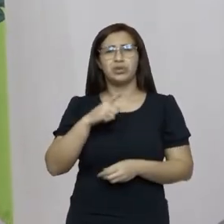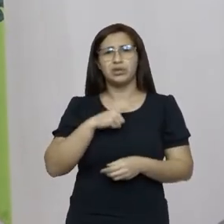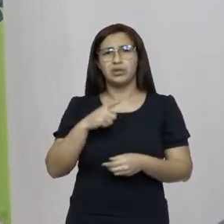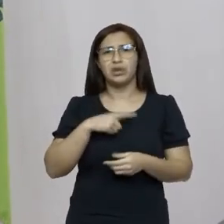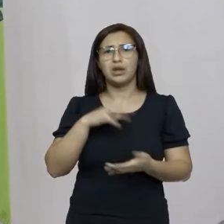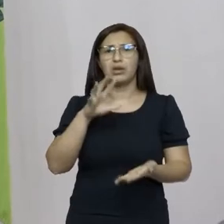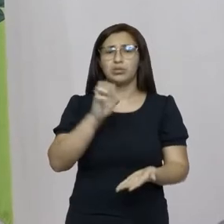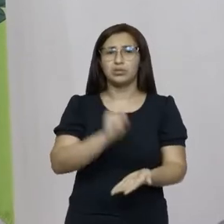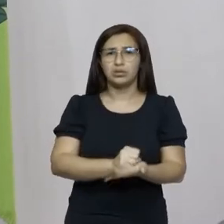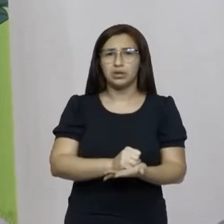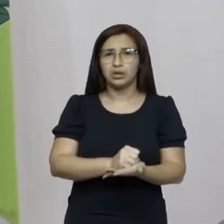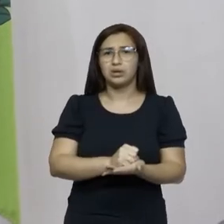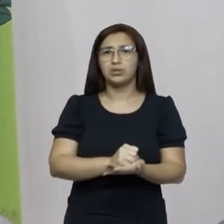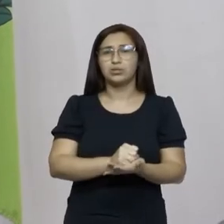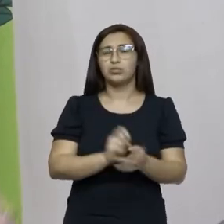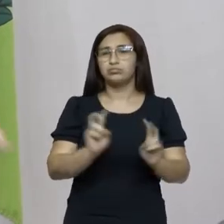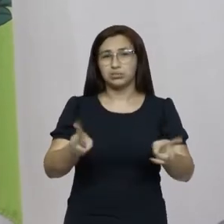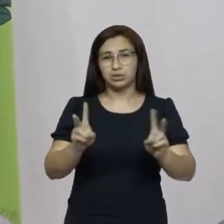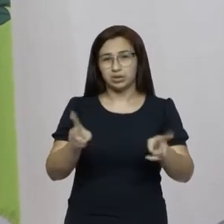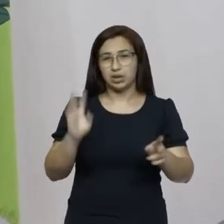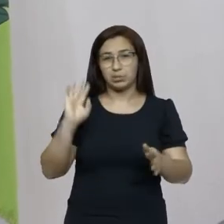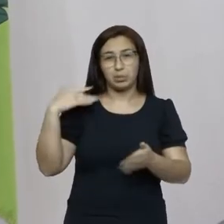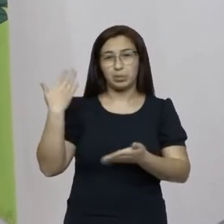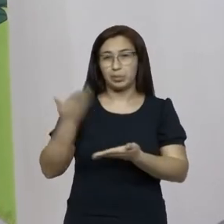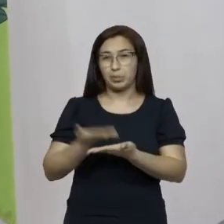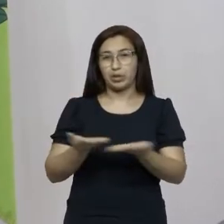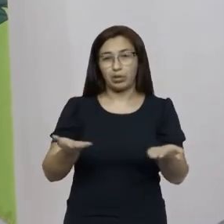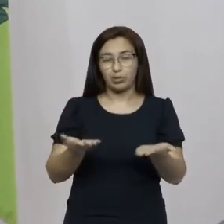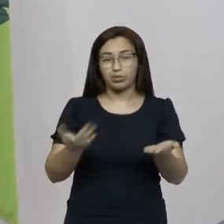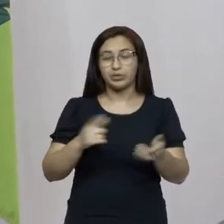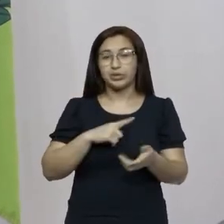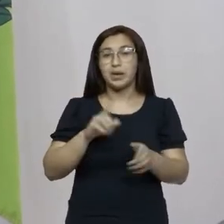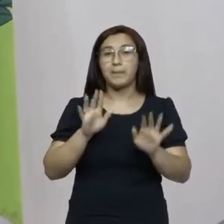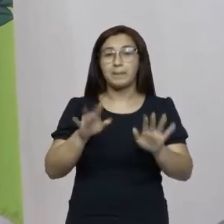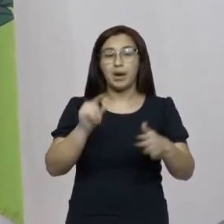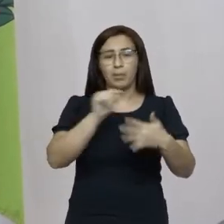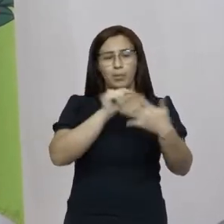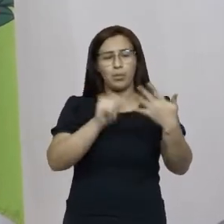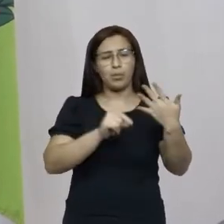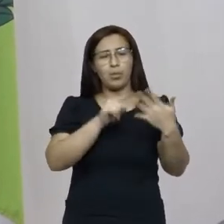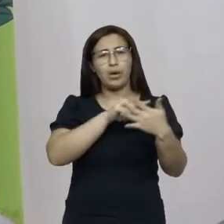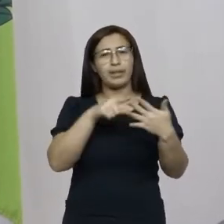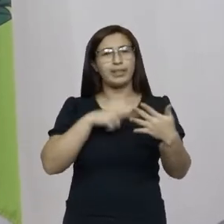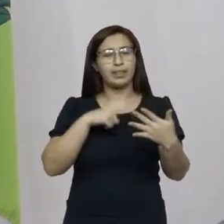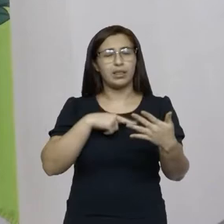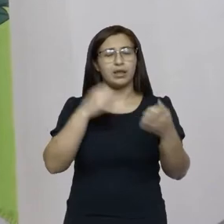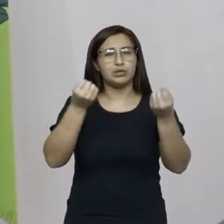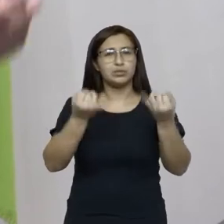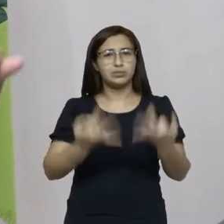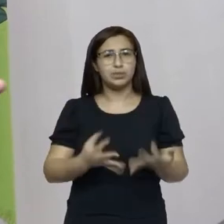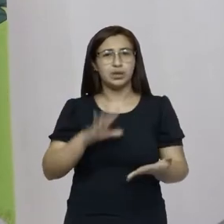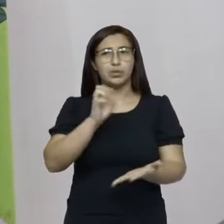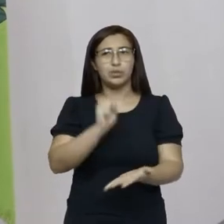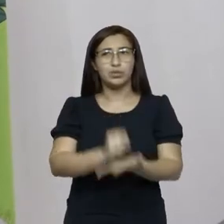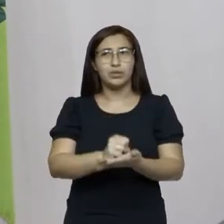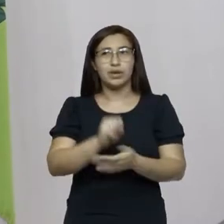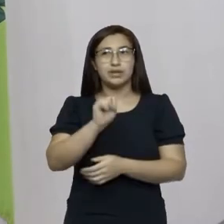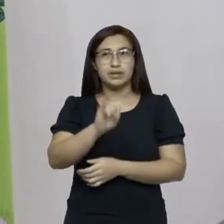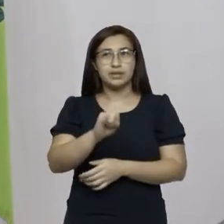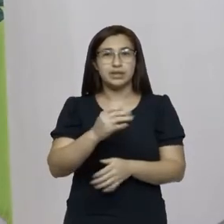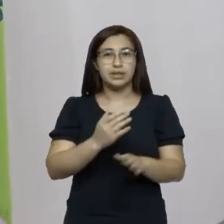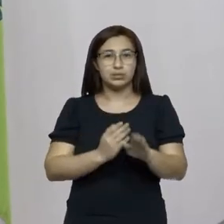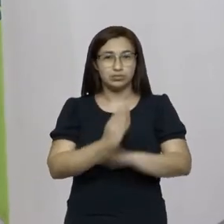contratualização sempre existiu mas nos seguintes termos você tem uma contratualização mas se passa disso